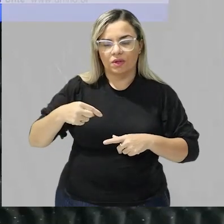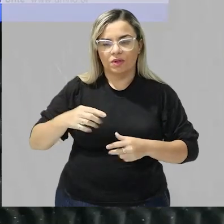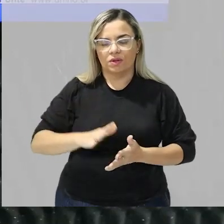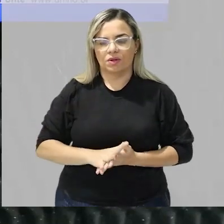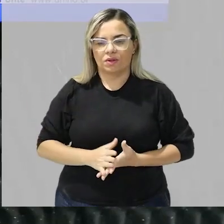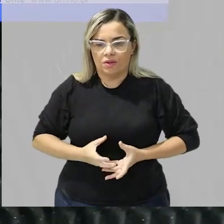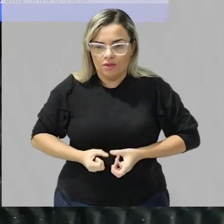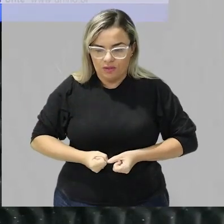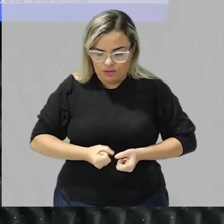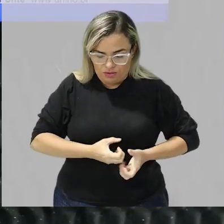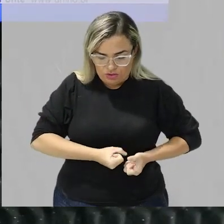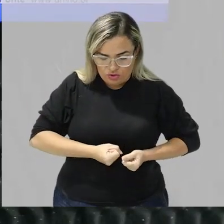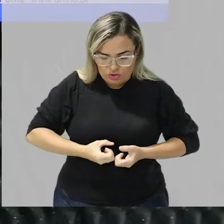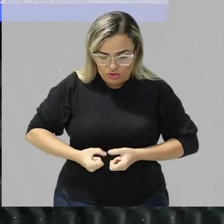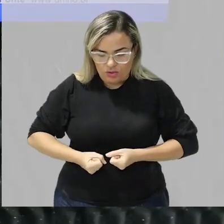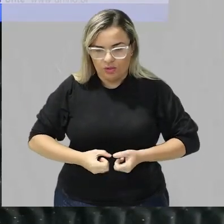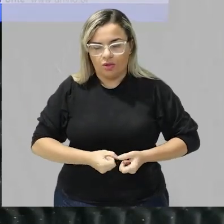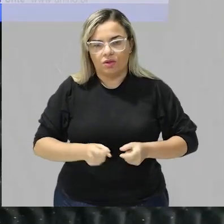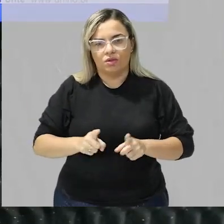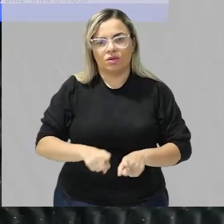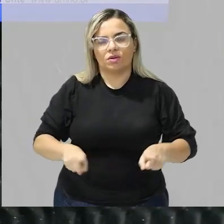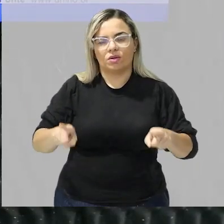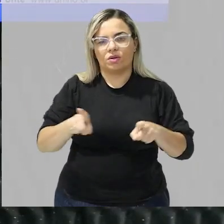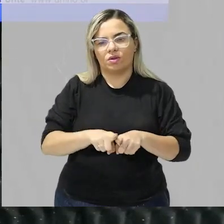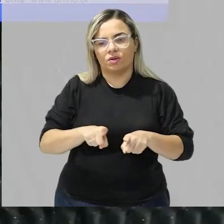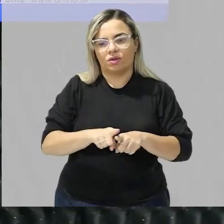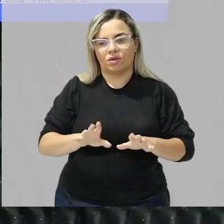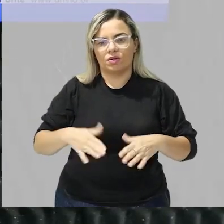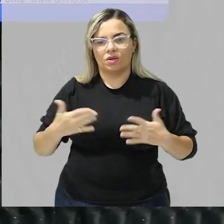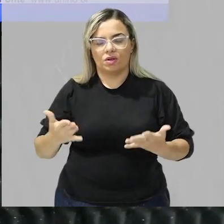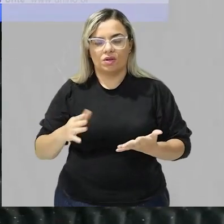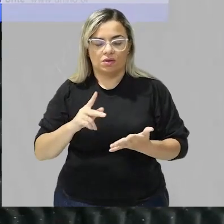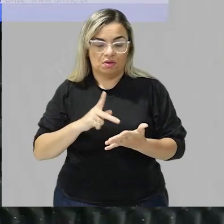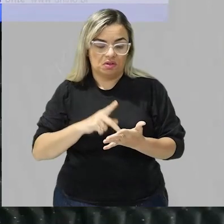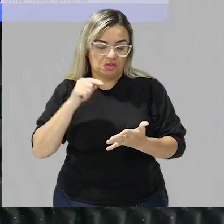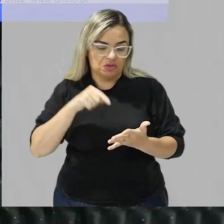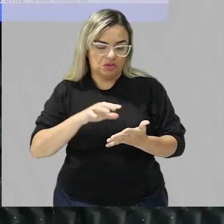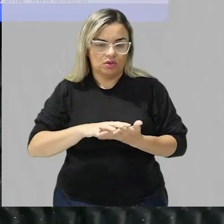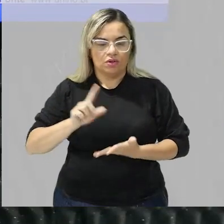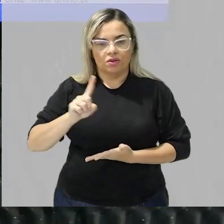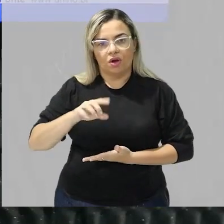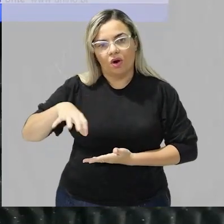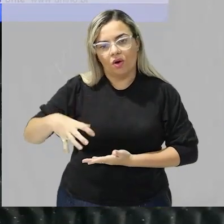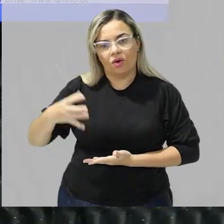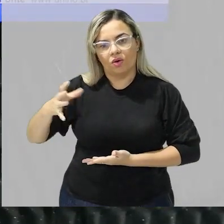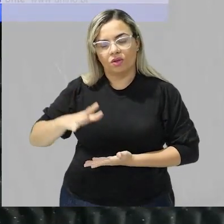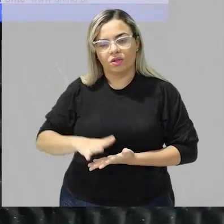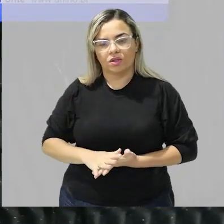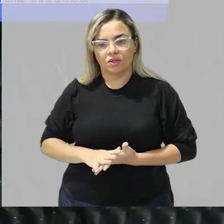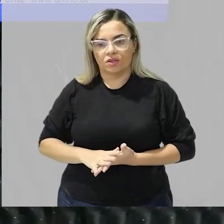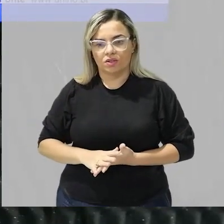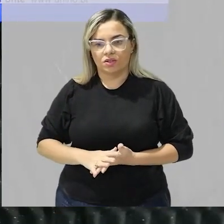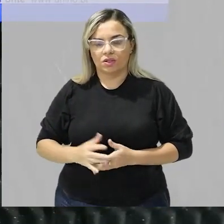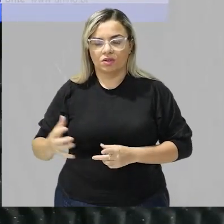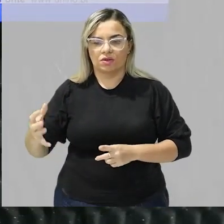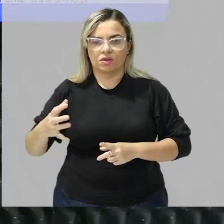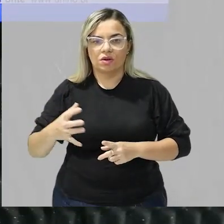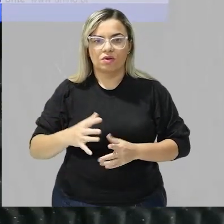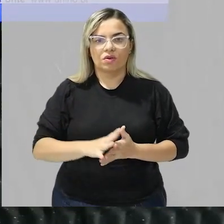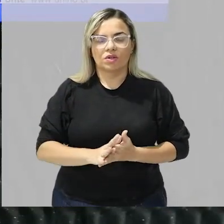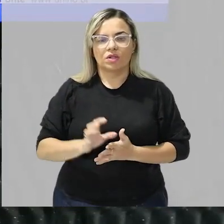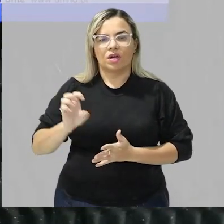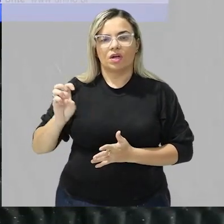digestão das gorduras fato esse que não aconteceria se não ocorresse essa emulsificação se não existisse a